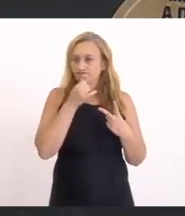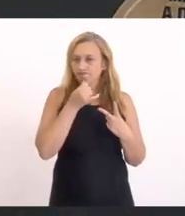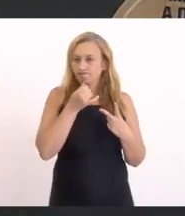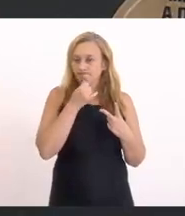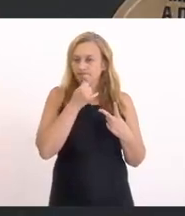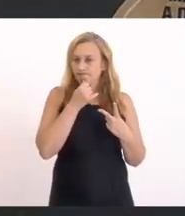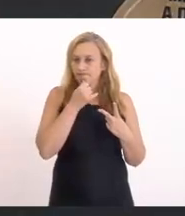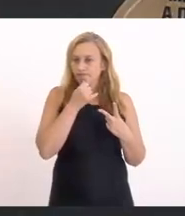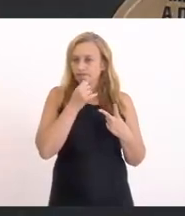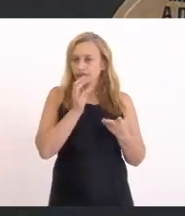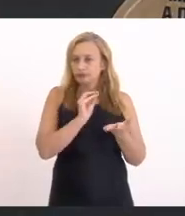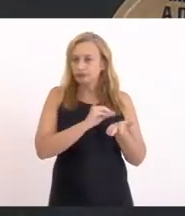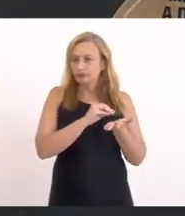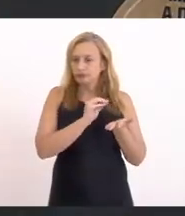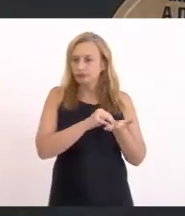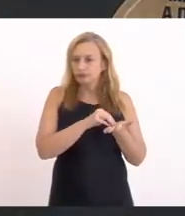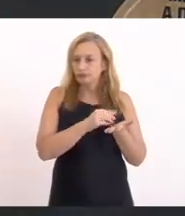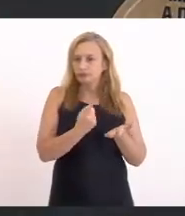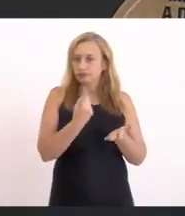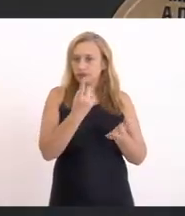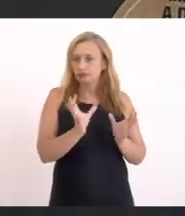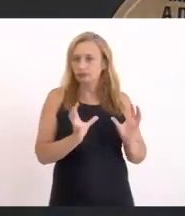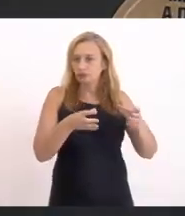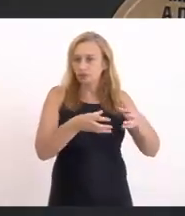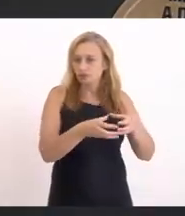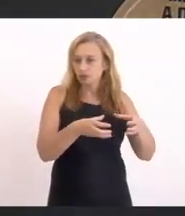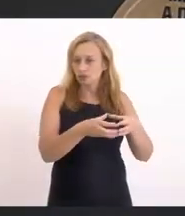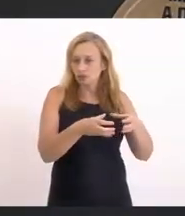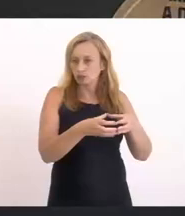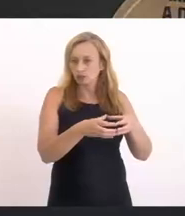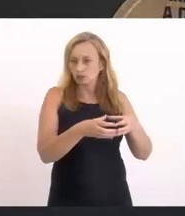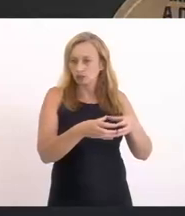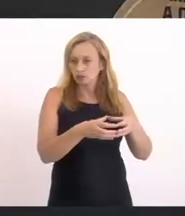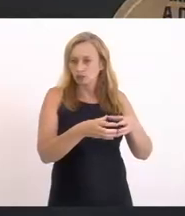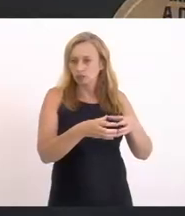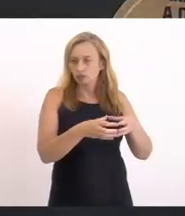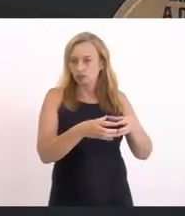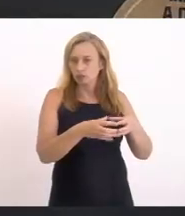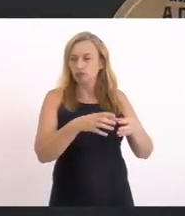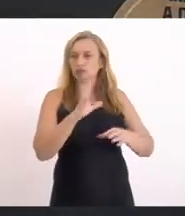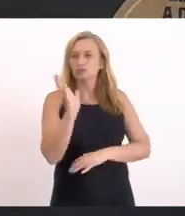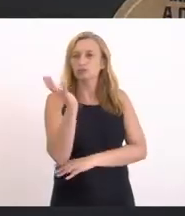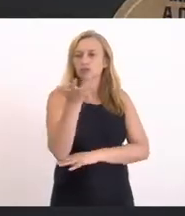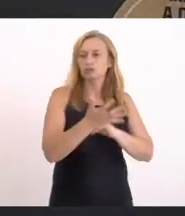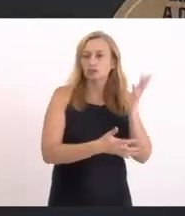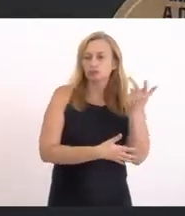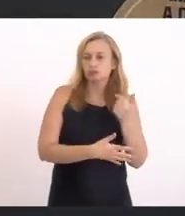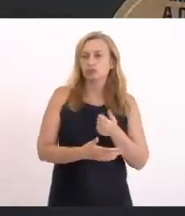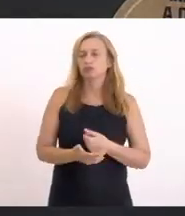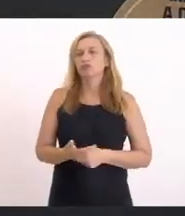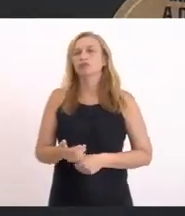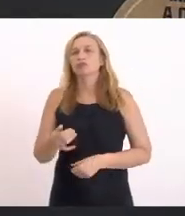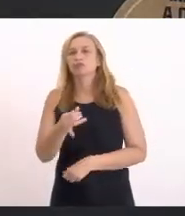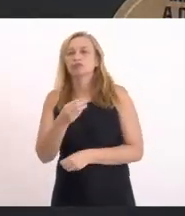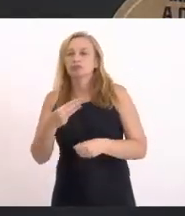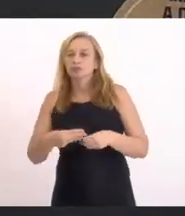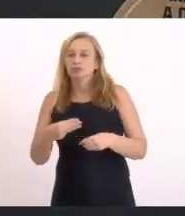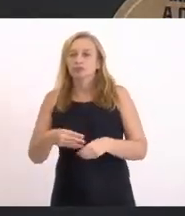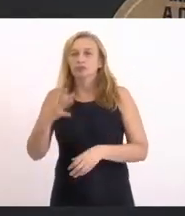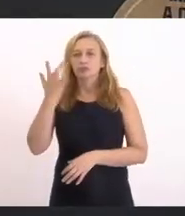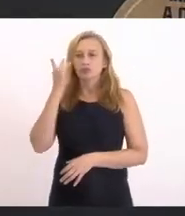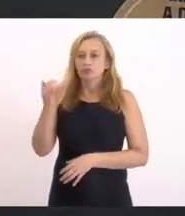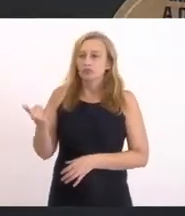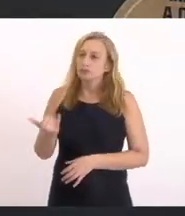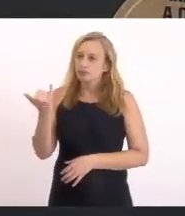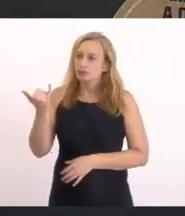ausência De um dos membros Da comissão De meio ambiente Do município Eu acho que Seria essencial Que ele estivesse aqui A gente sabe Que